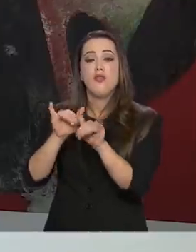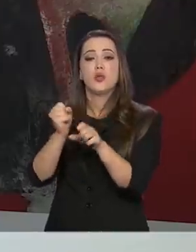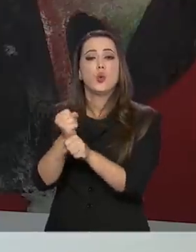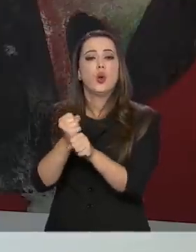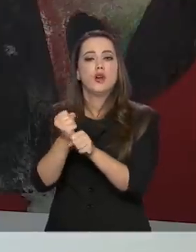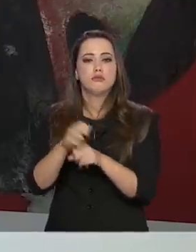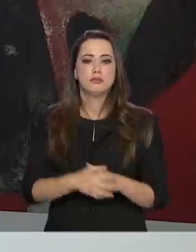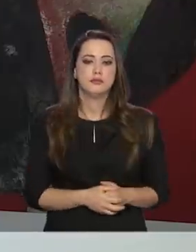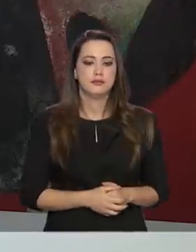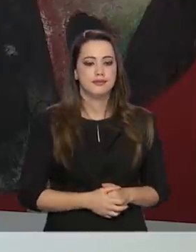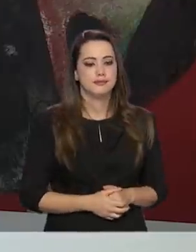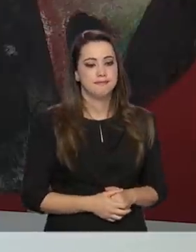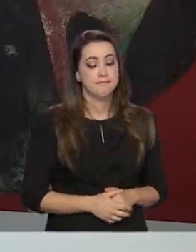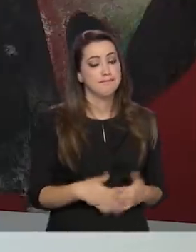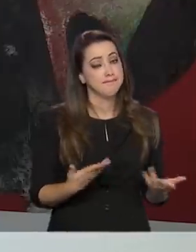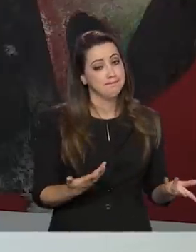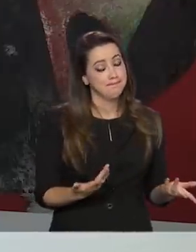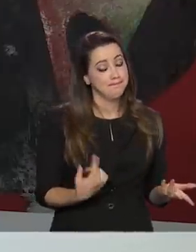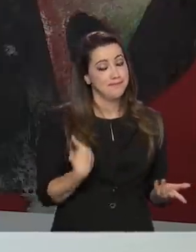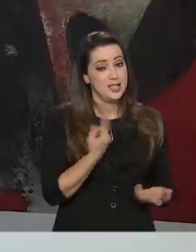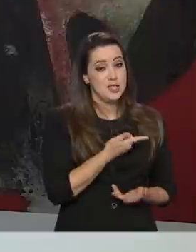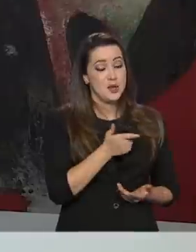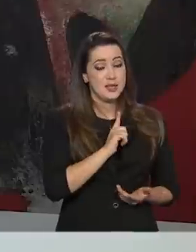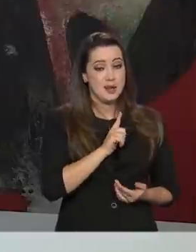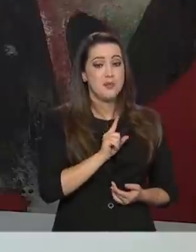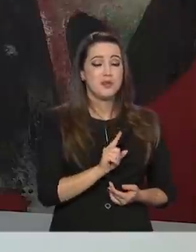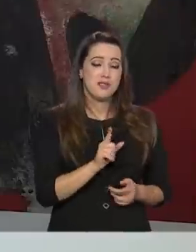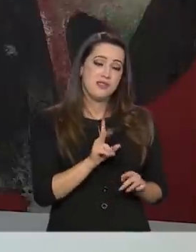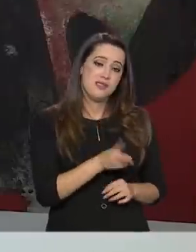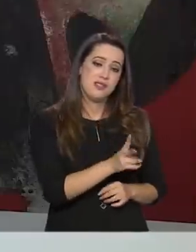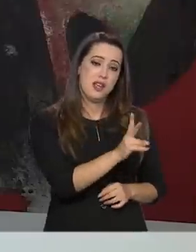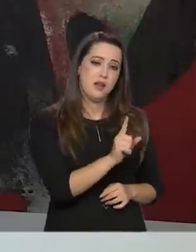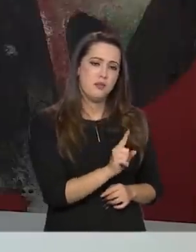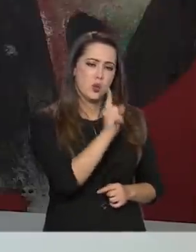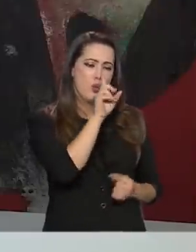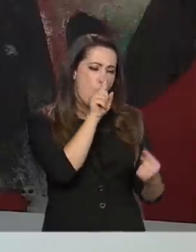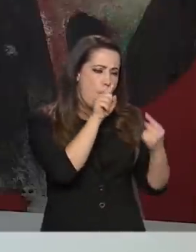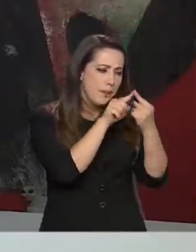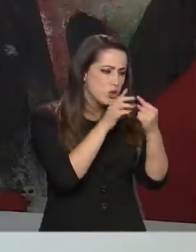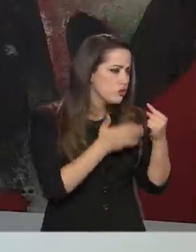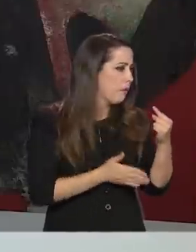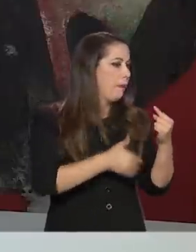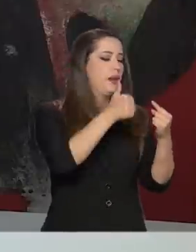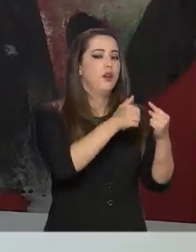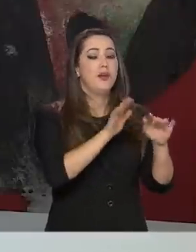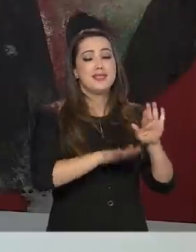Nós temos sempre o primeiro, melhor, mas na política isso nem sempre acontece.